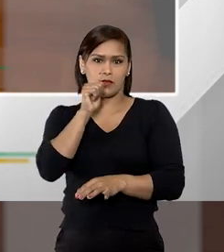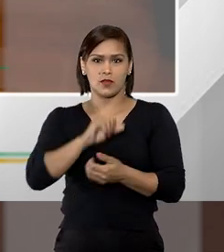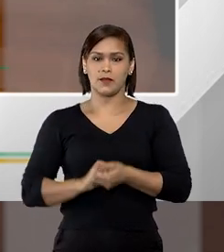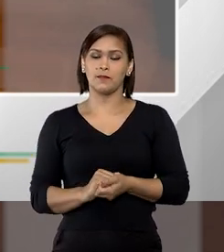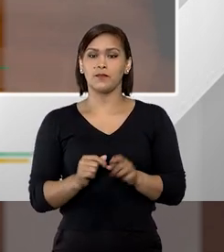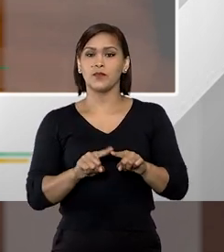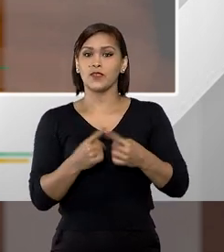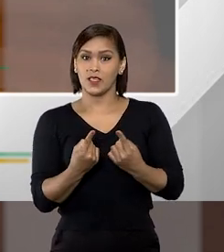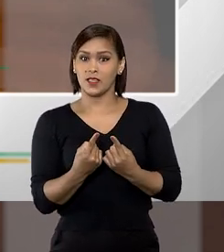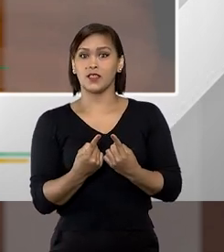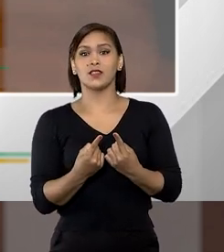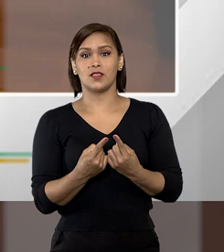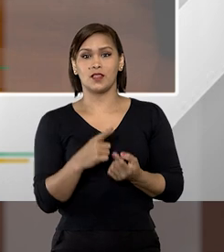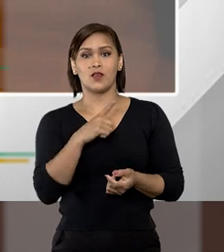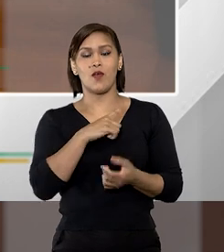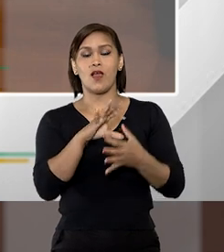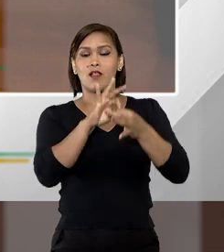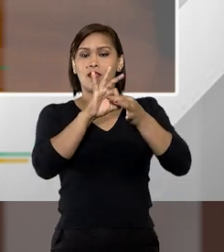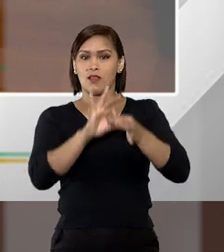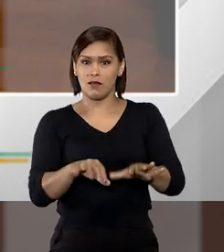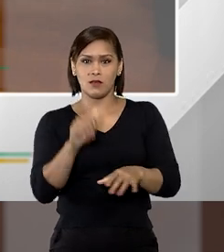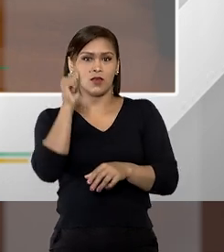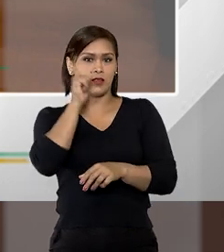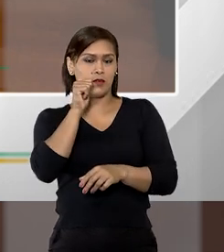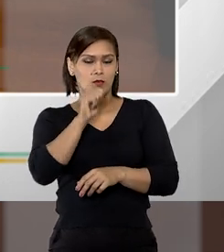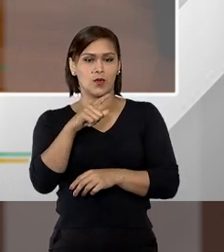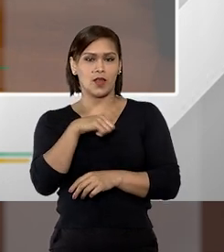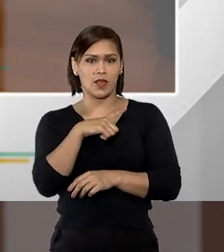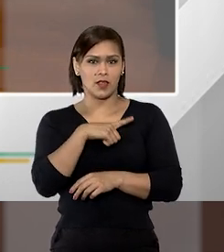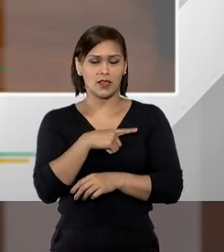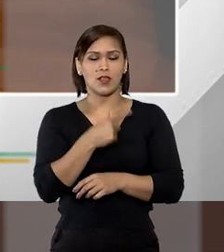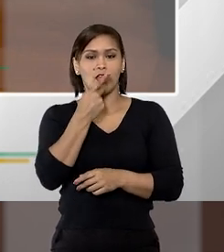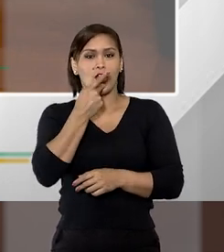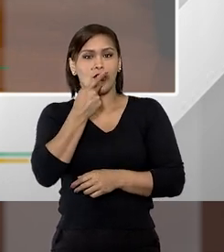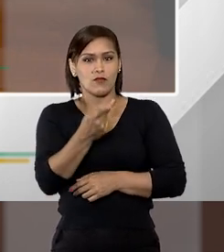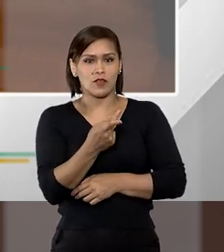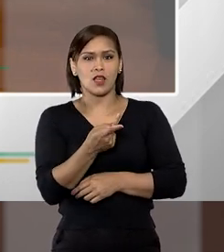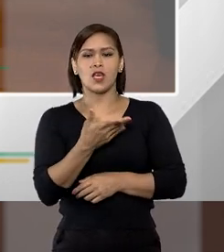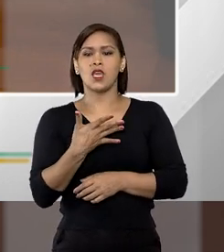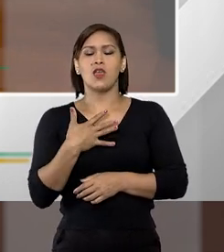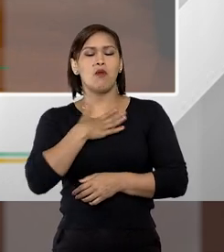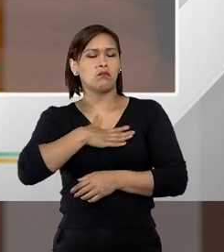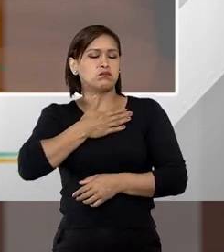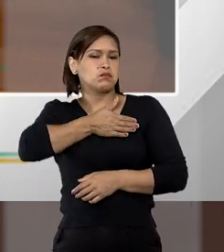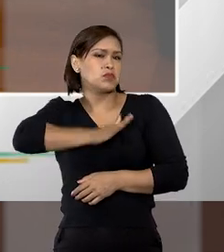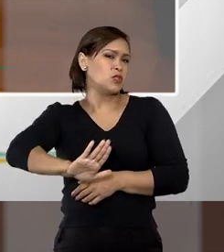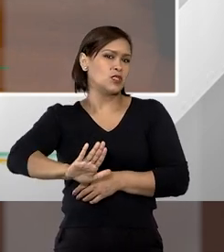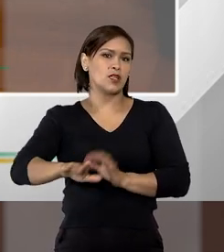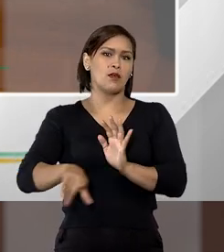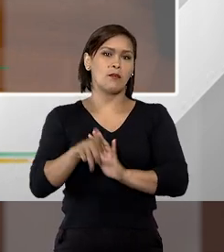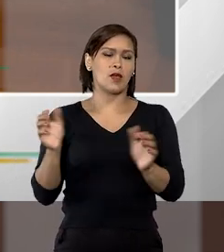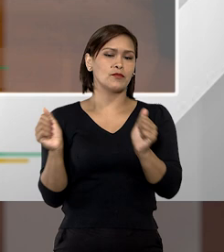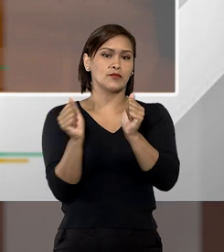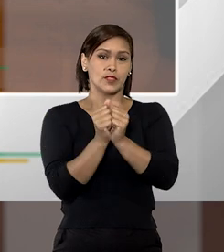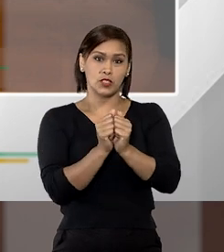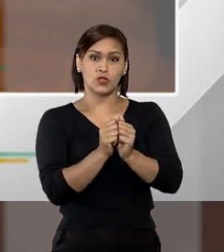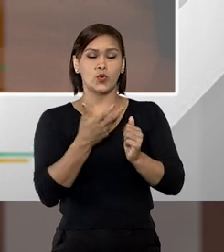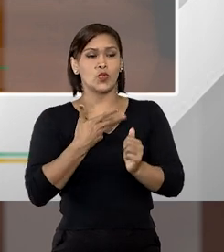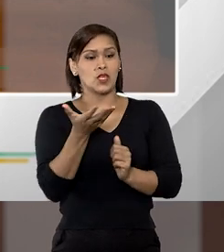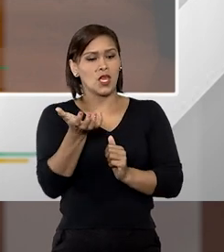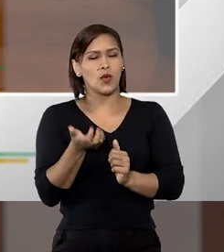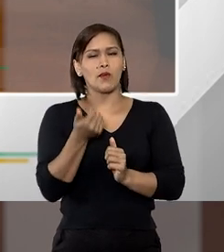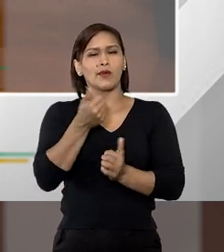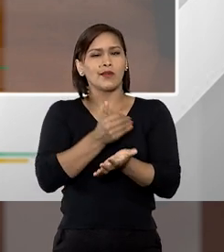então a liberdade que a mulher tem, né, de dizer, não gostaria mais de ficar com você, quero